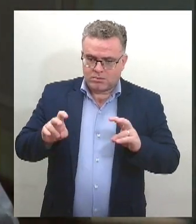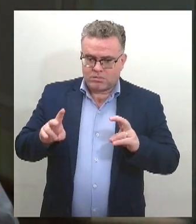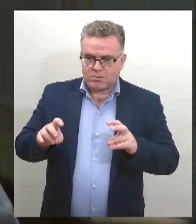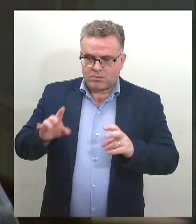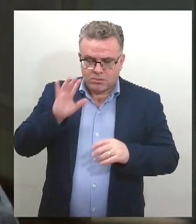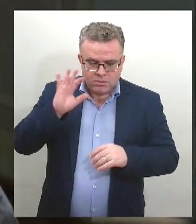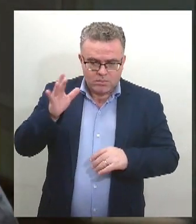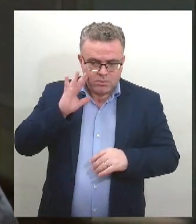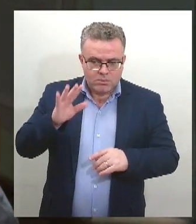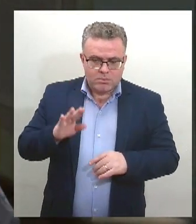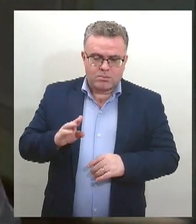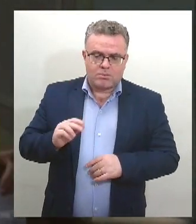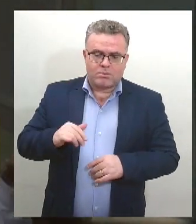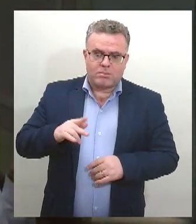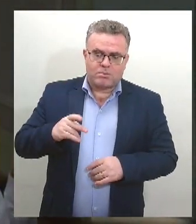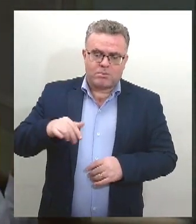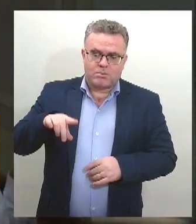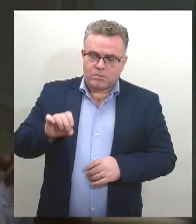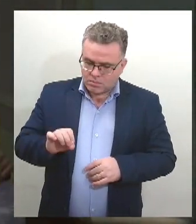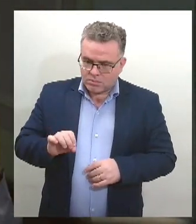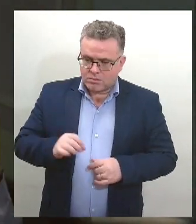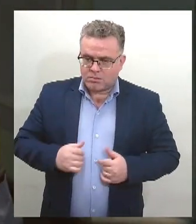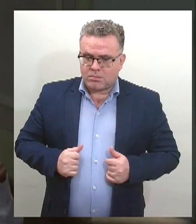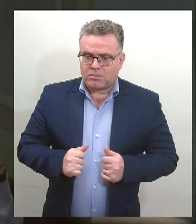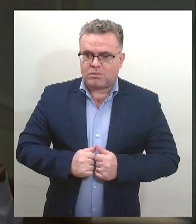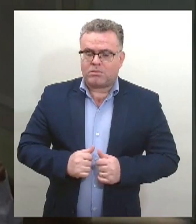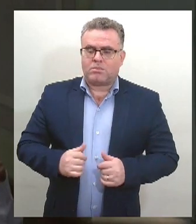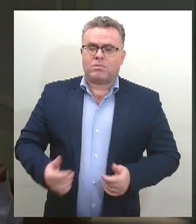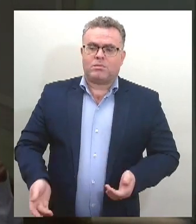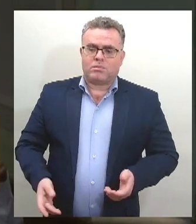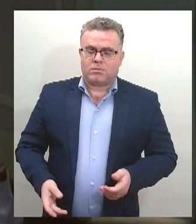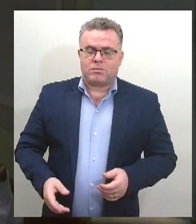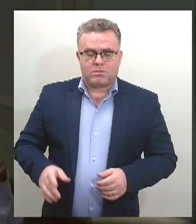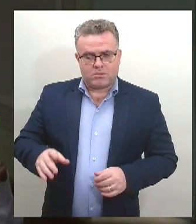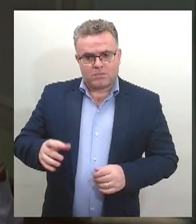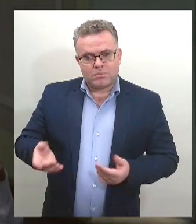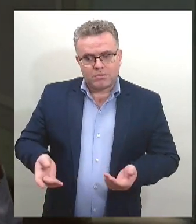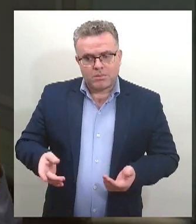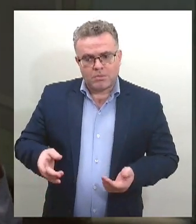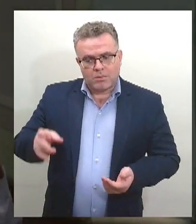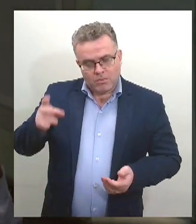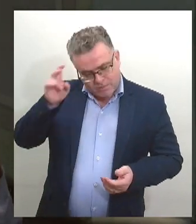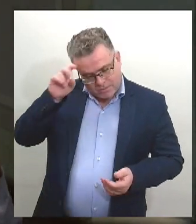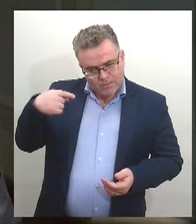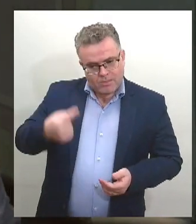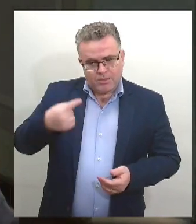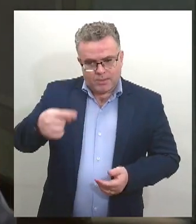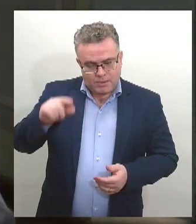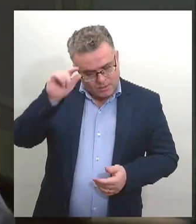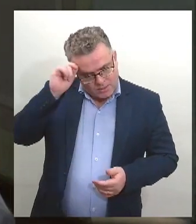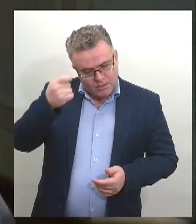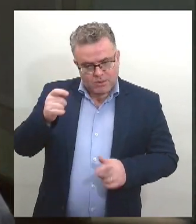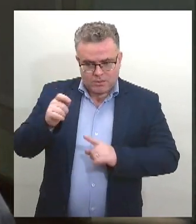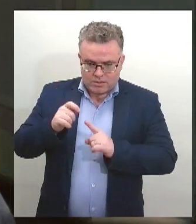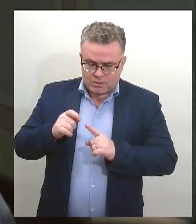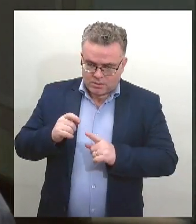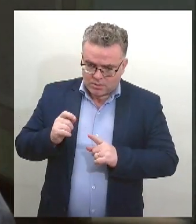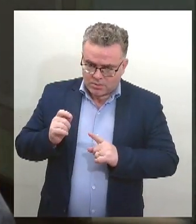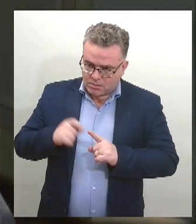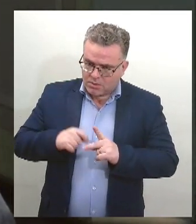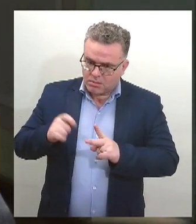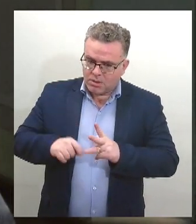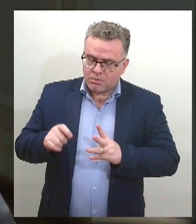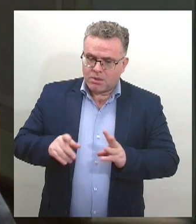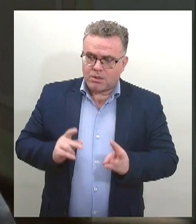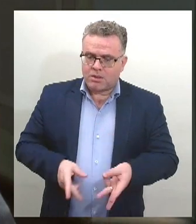que a Quintas Negras é um projeto que a gente já tem aqui e que acontece mensalmente às quintas-feiras e nada